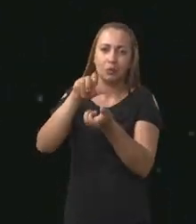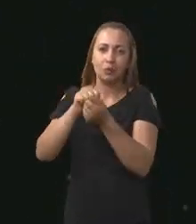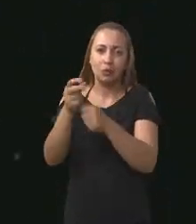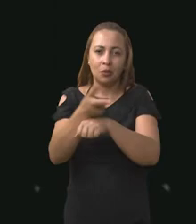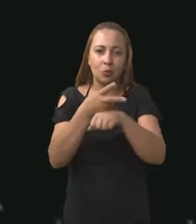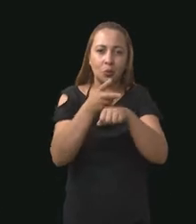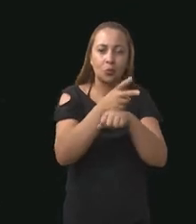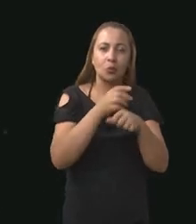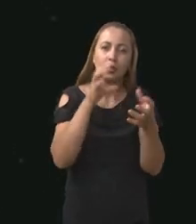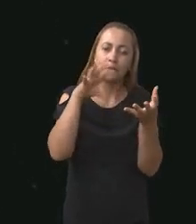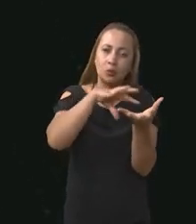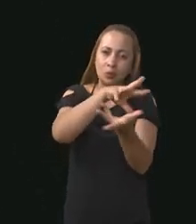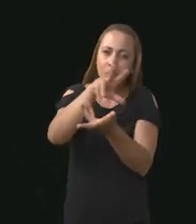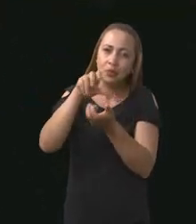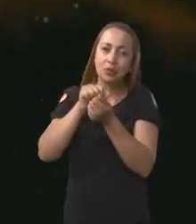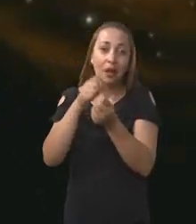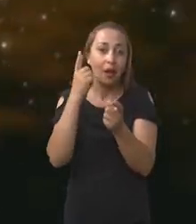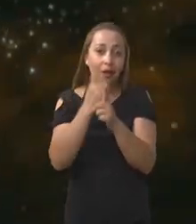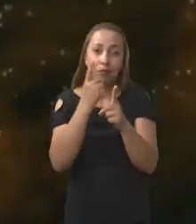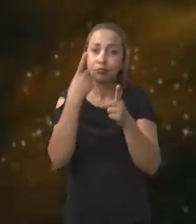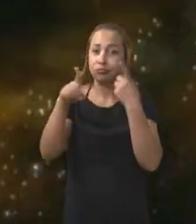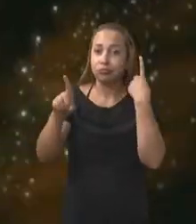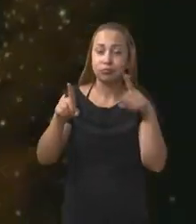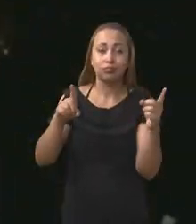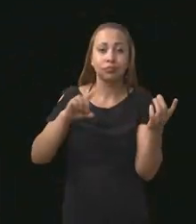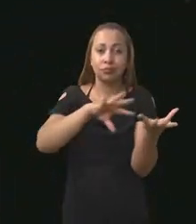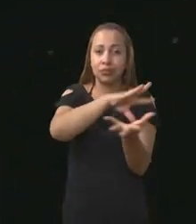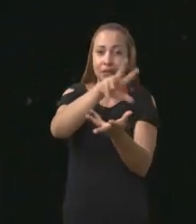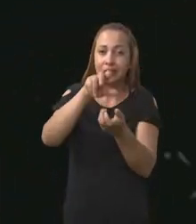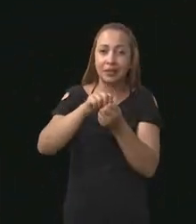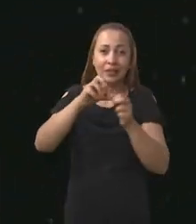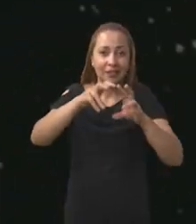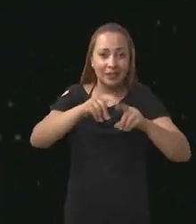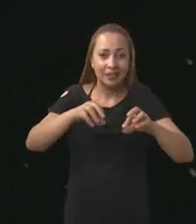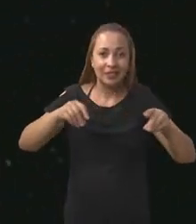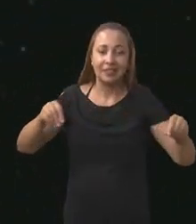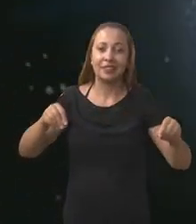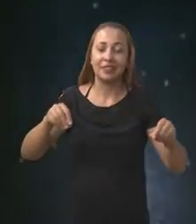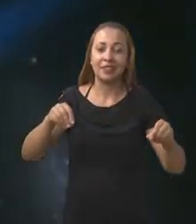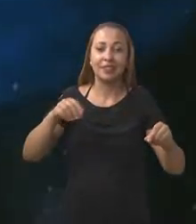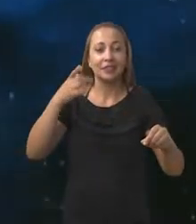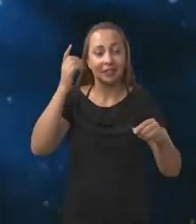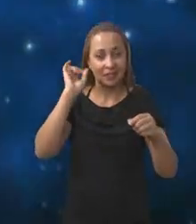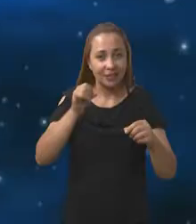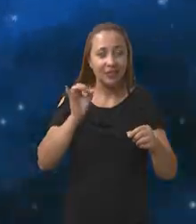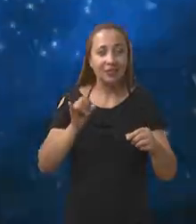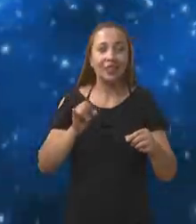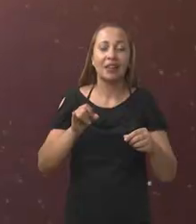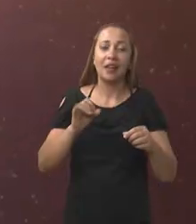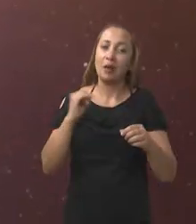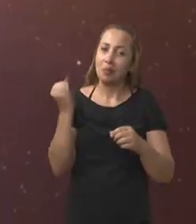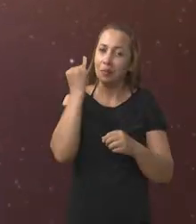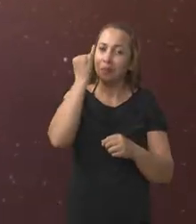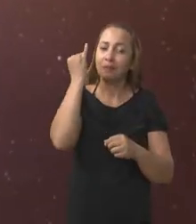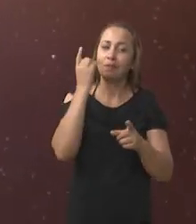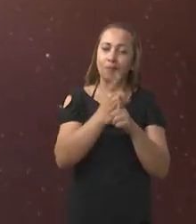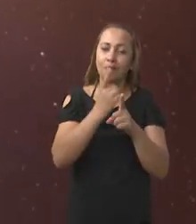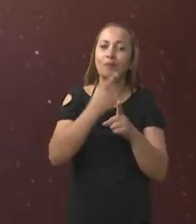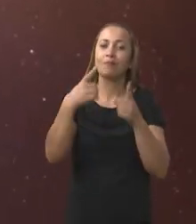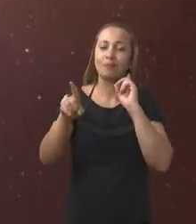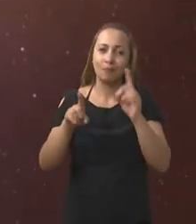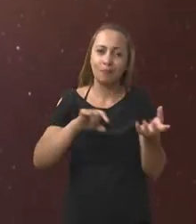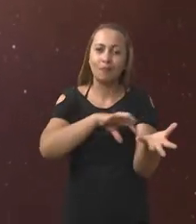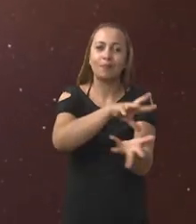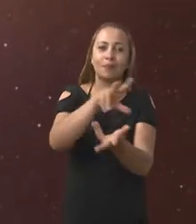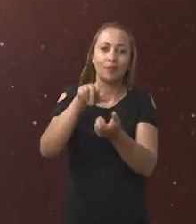planetas, é detectar um planeta Terra. Claro, é importante a detecção de outros planetas, de